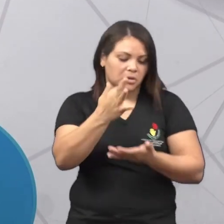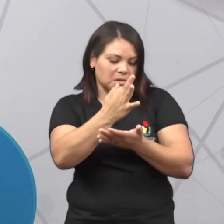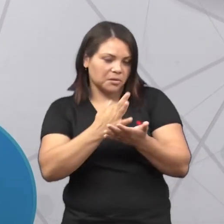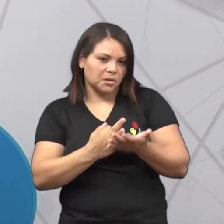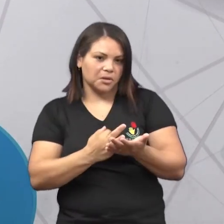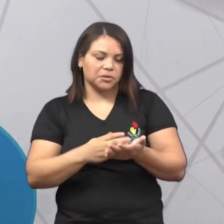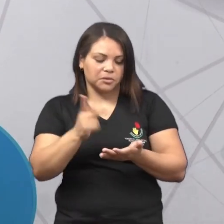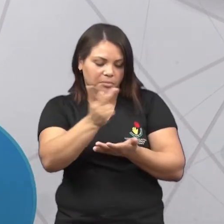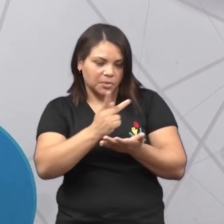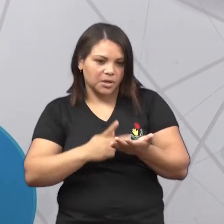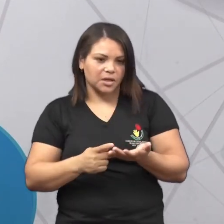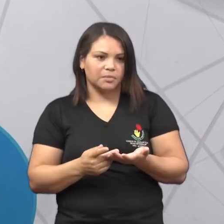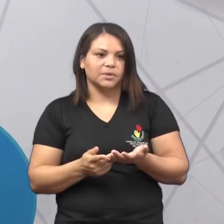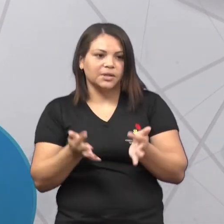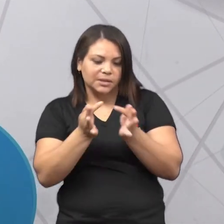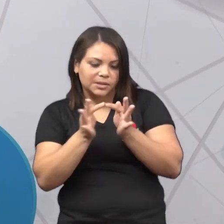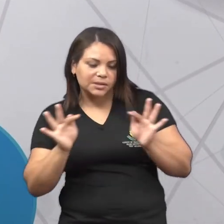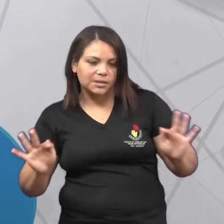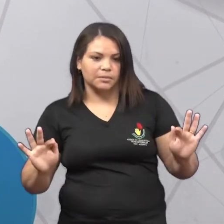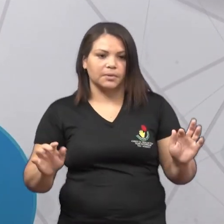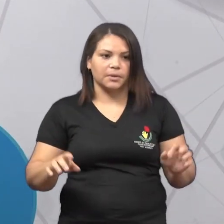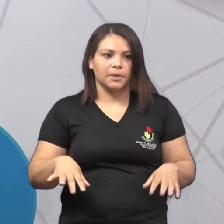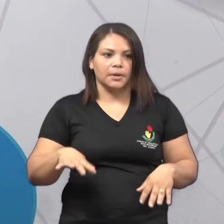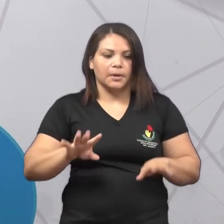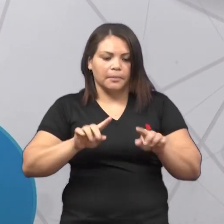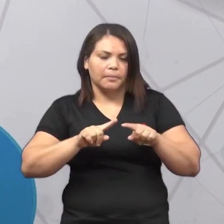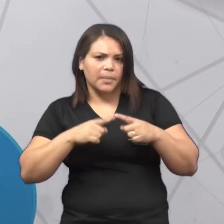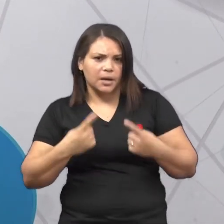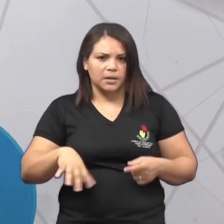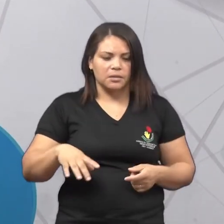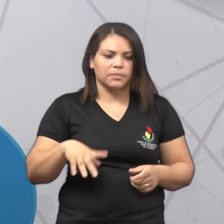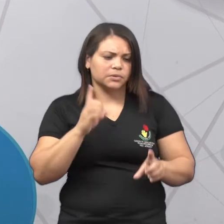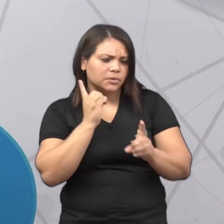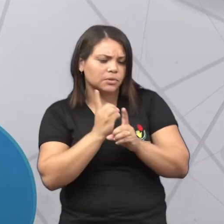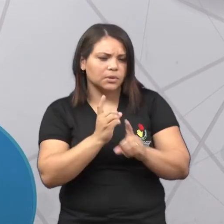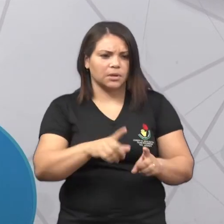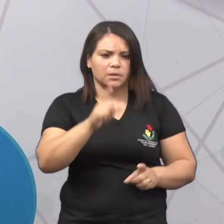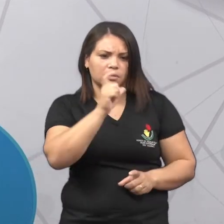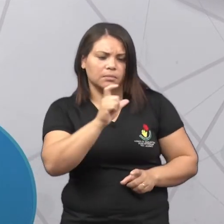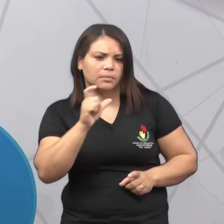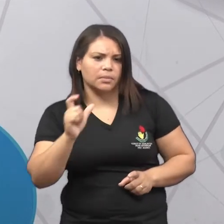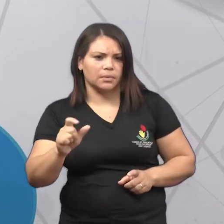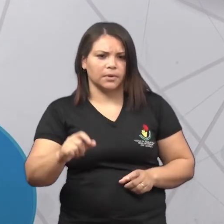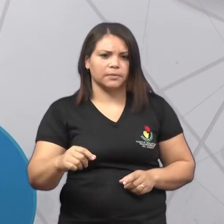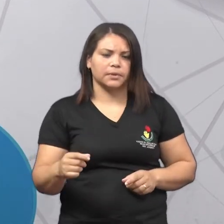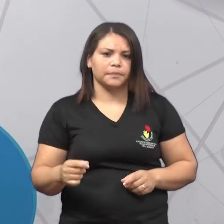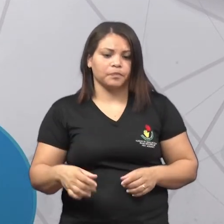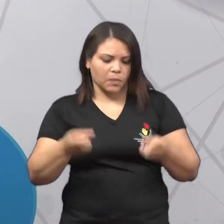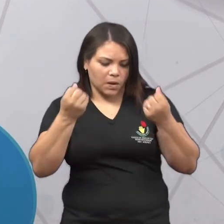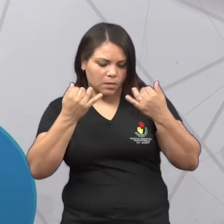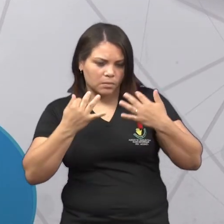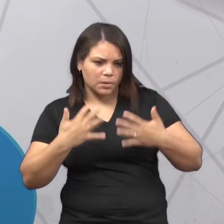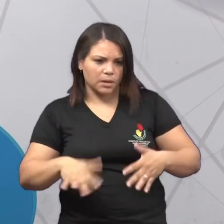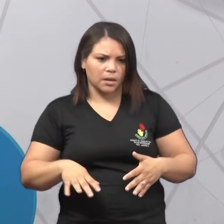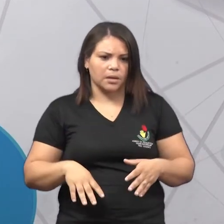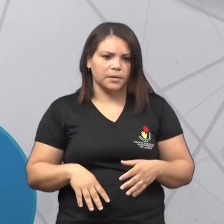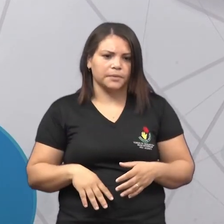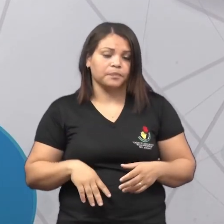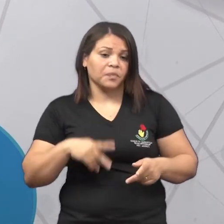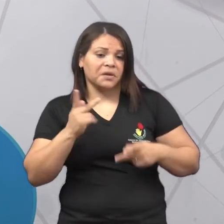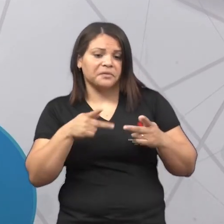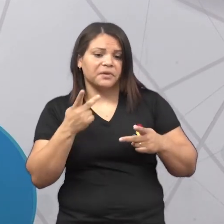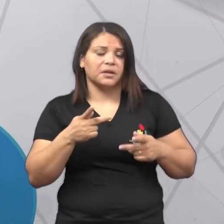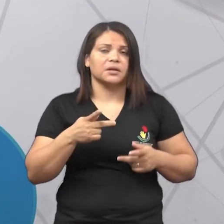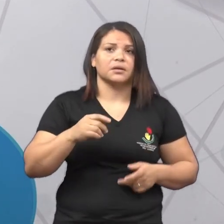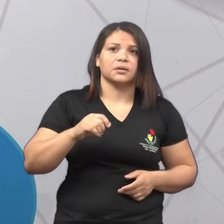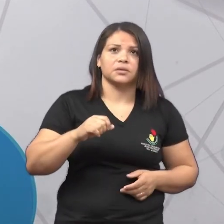um texto, um poema bem simples, né? Mas pra gente conseguir identificar essas palavras que eu trouxe pra vocês, conta a história aí de quem?